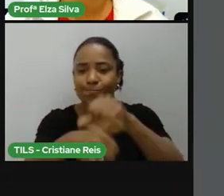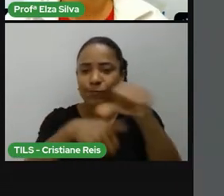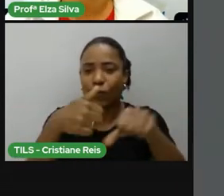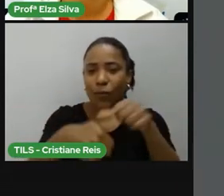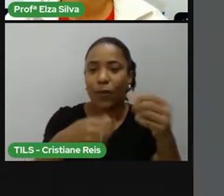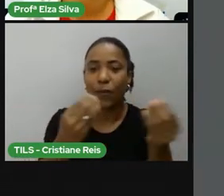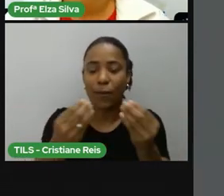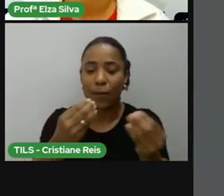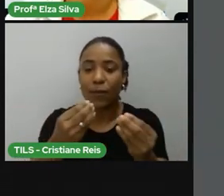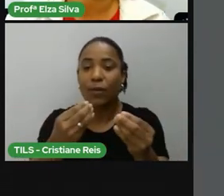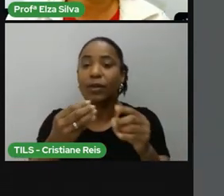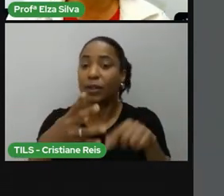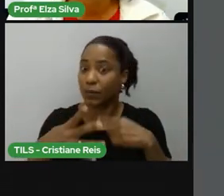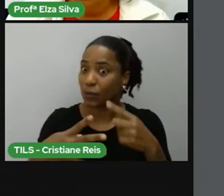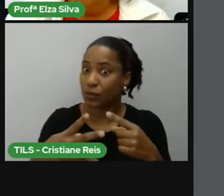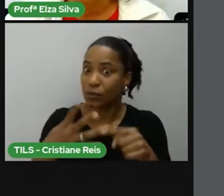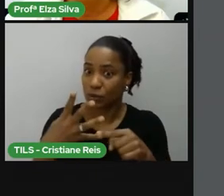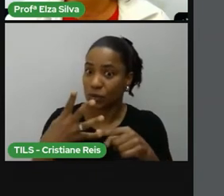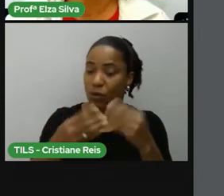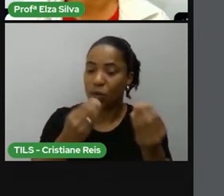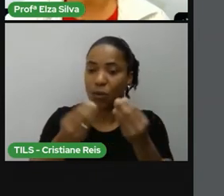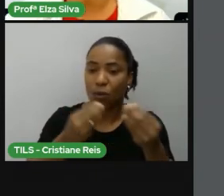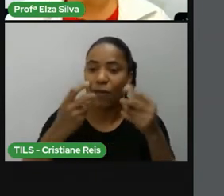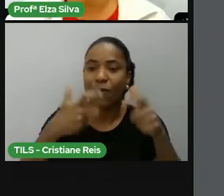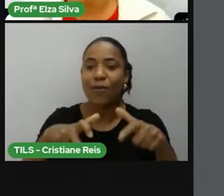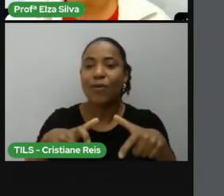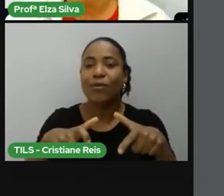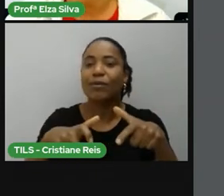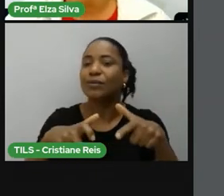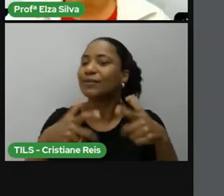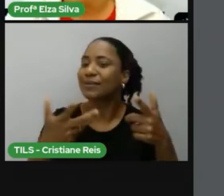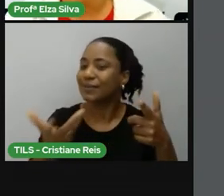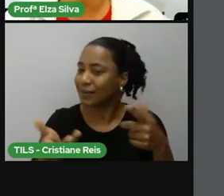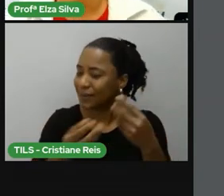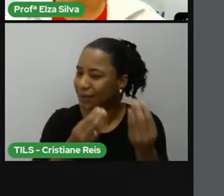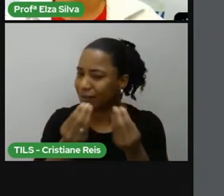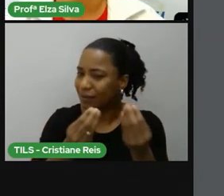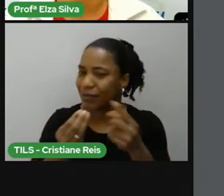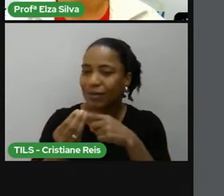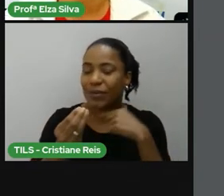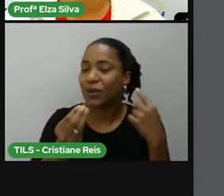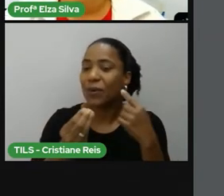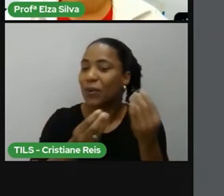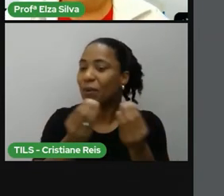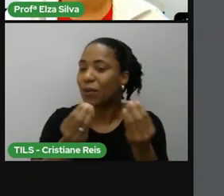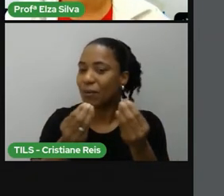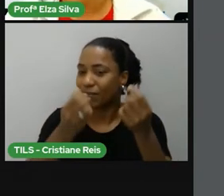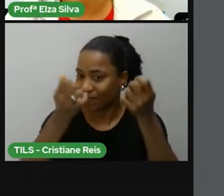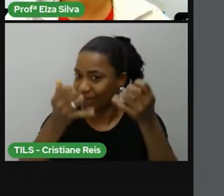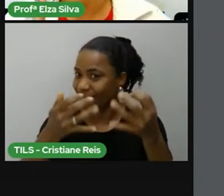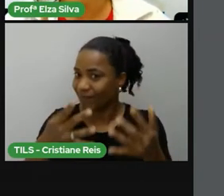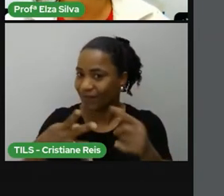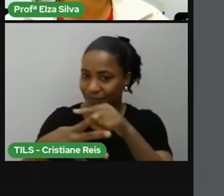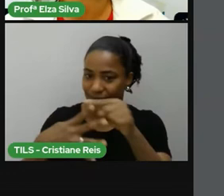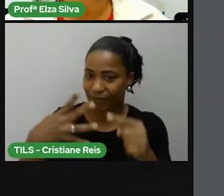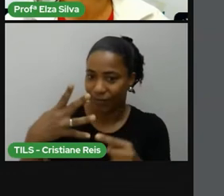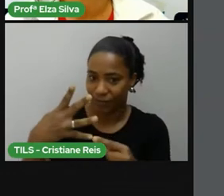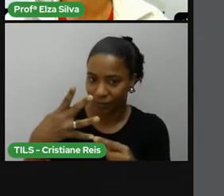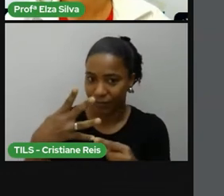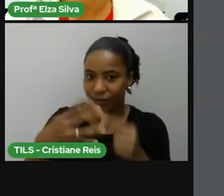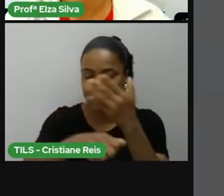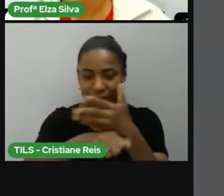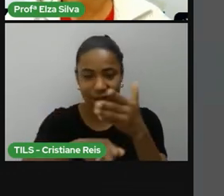ele morreu. Ok? Então, vamos exercitar isto novamente. E é importante também